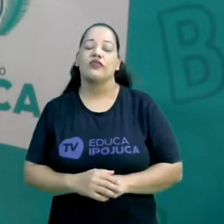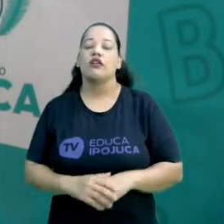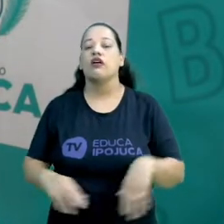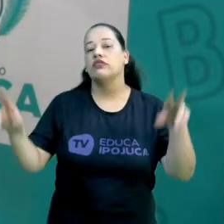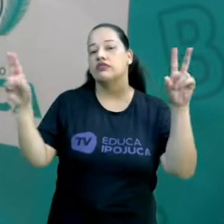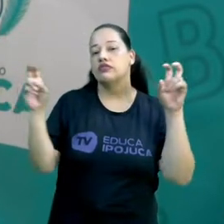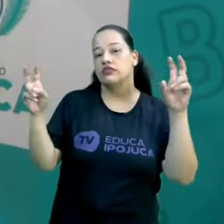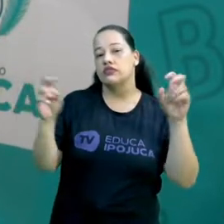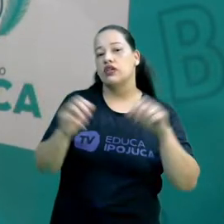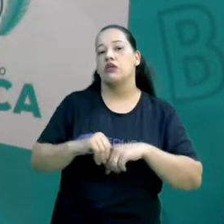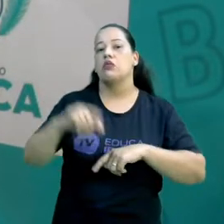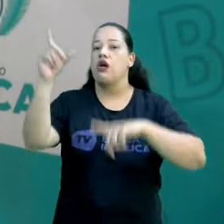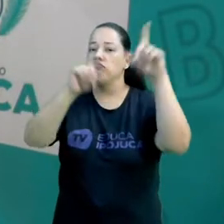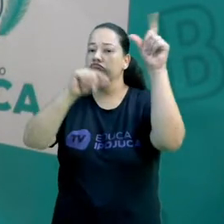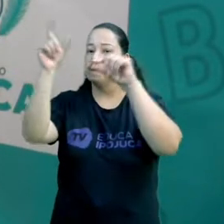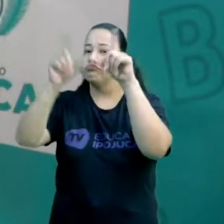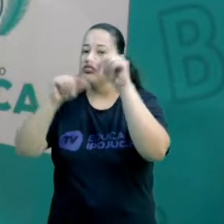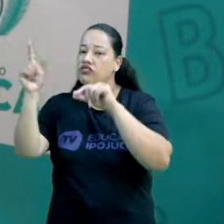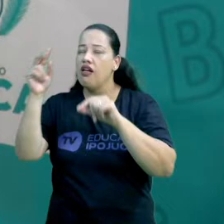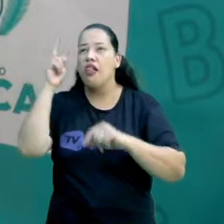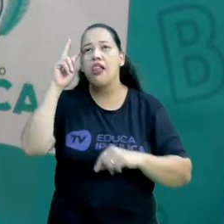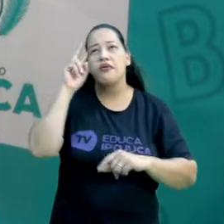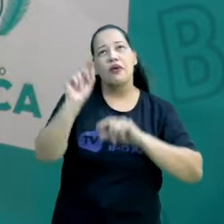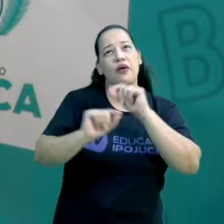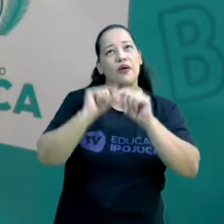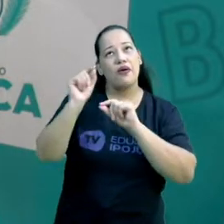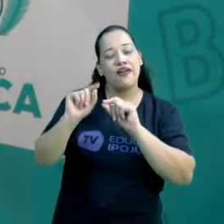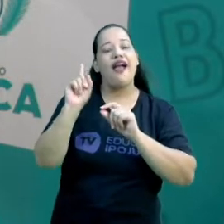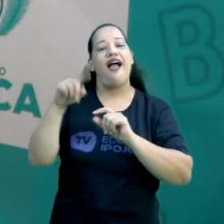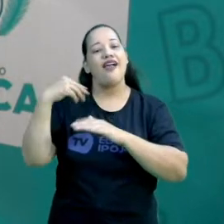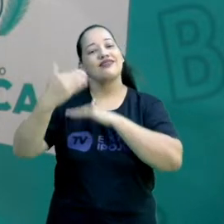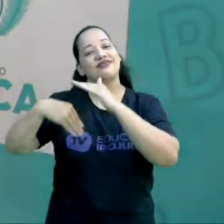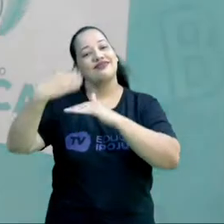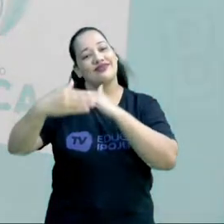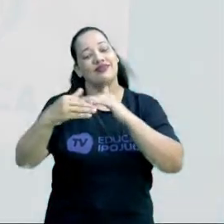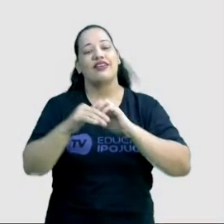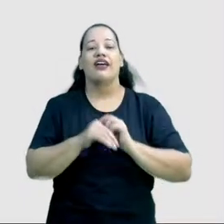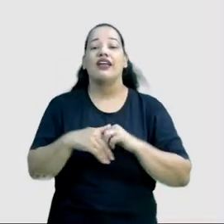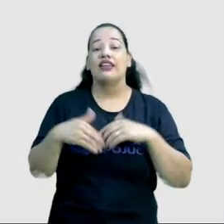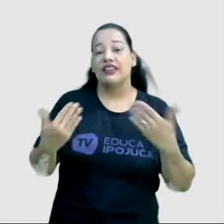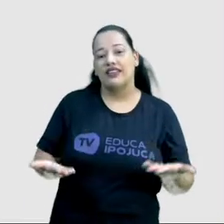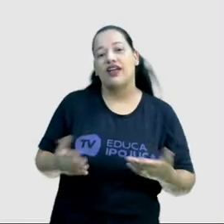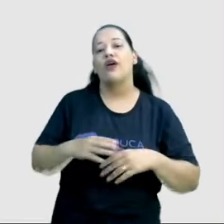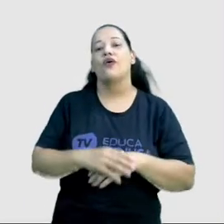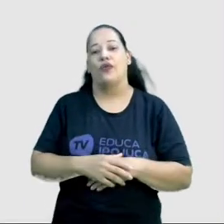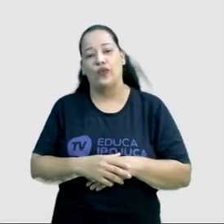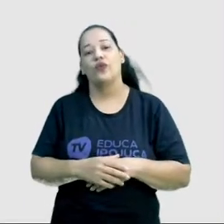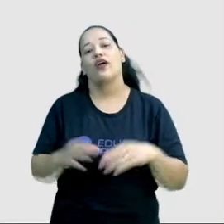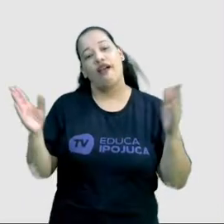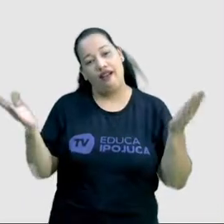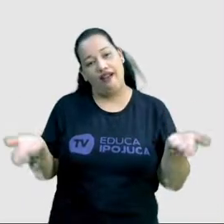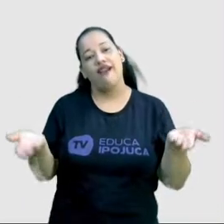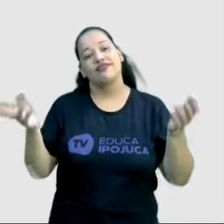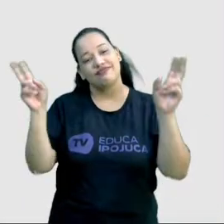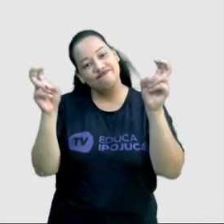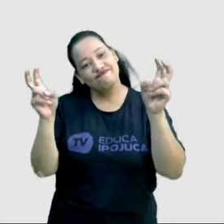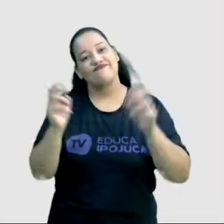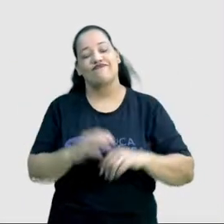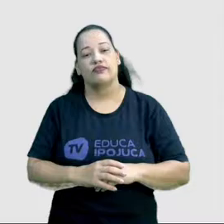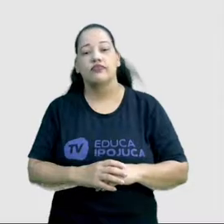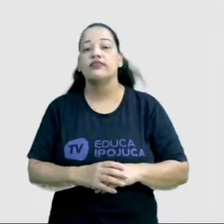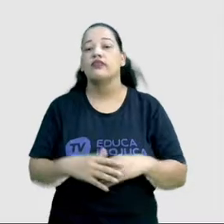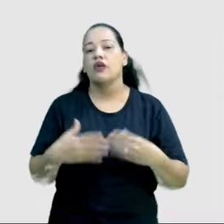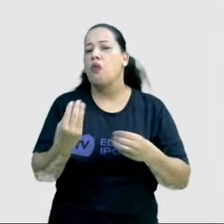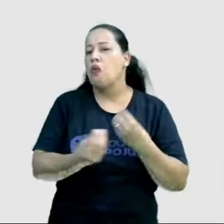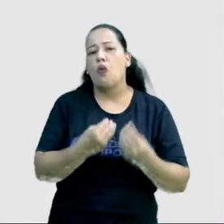fala de evolução estralar, a gente vai pensar no que? Estrela. Então, é exatamente disso que a gente vai falar. Como